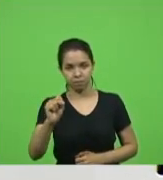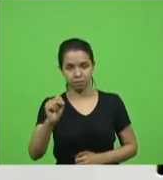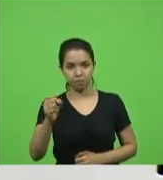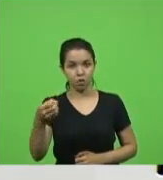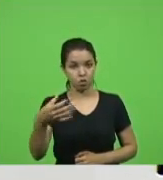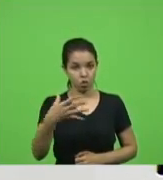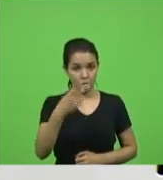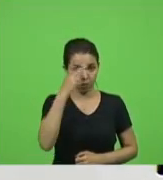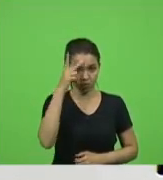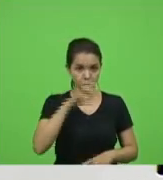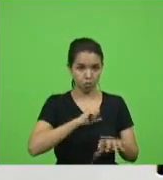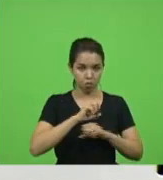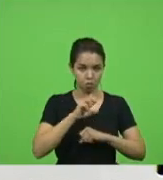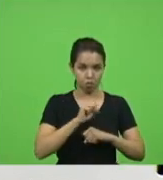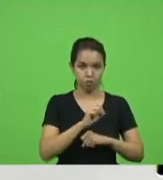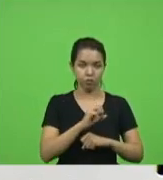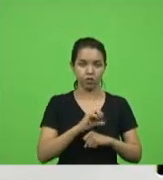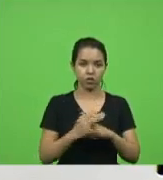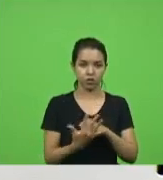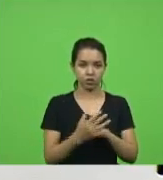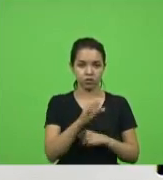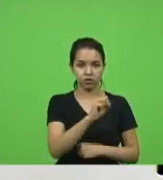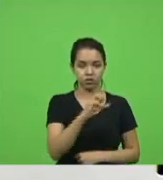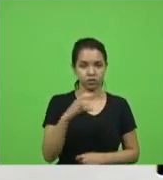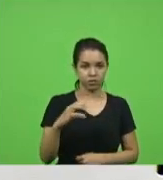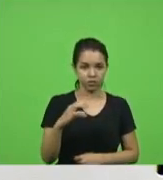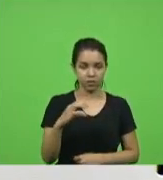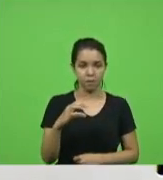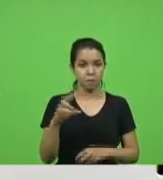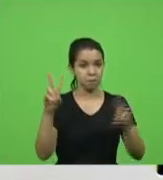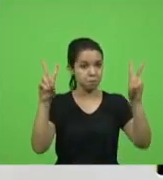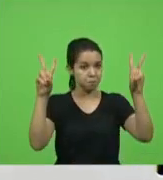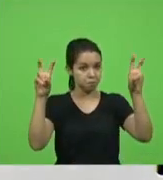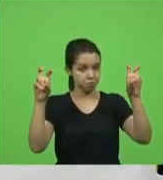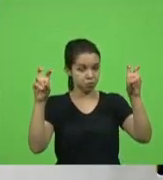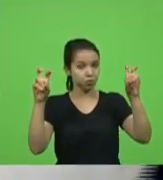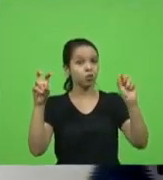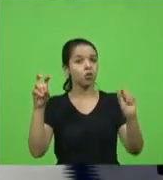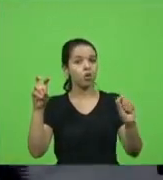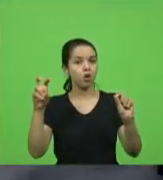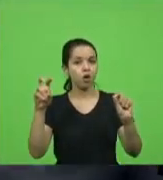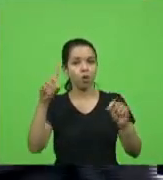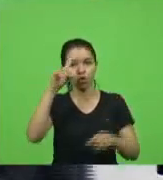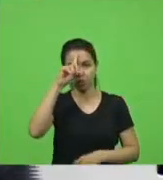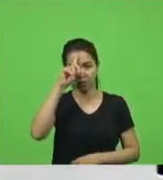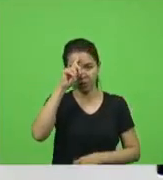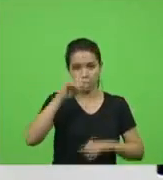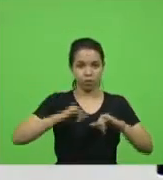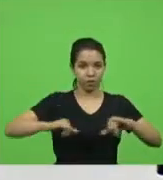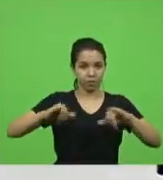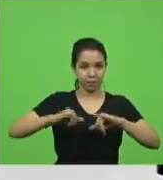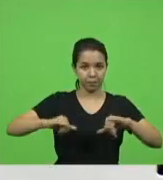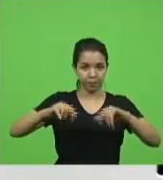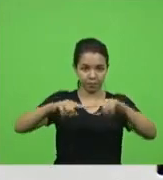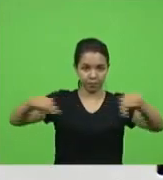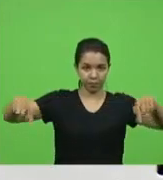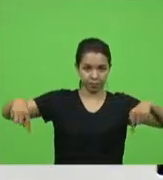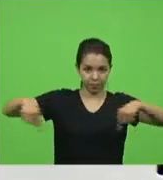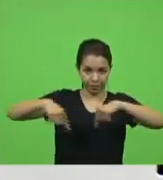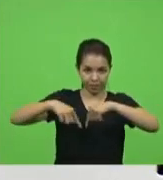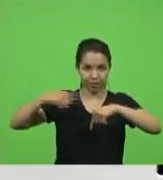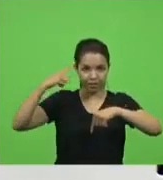em Santa Catarina o assunto deputado Lima era o hospital de campanha aquele que